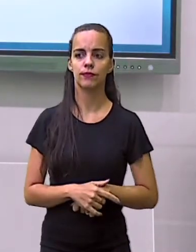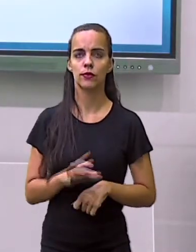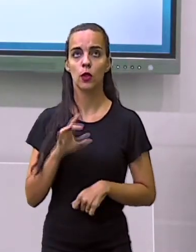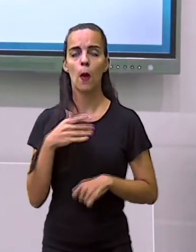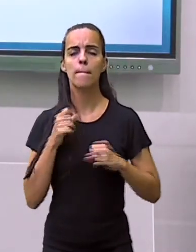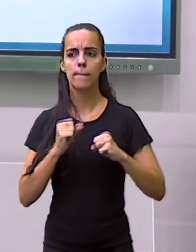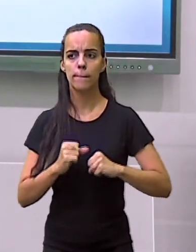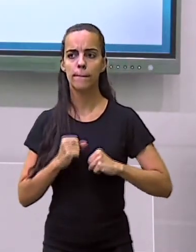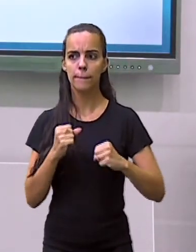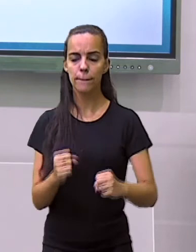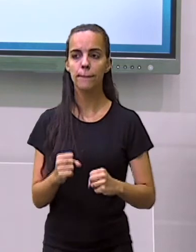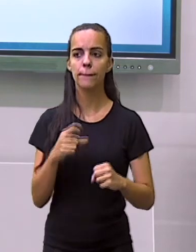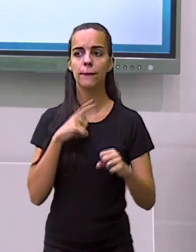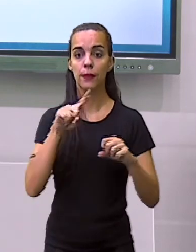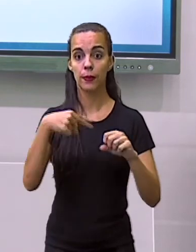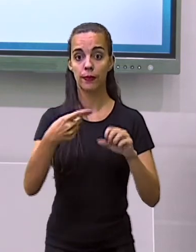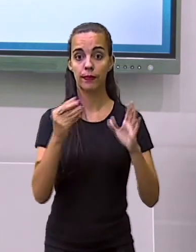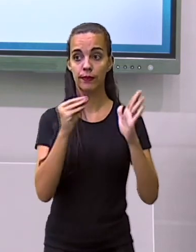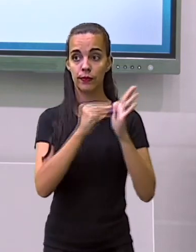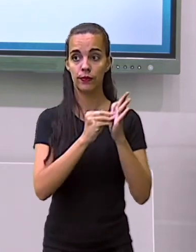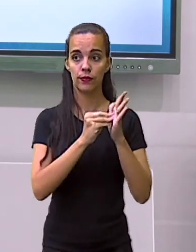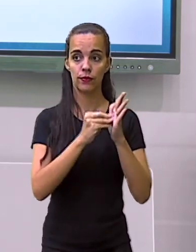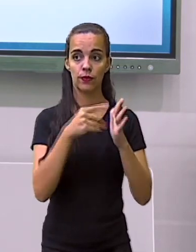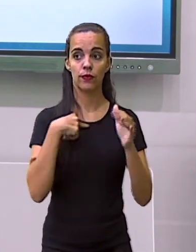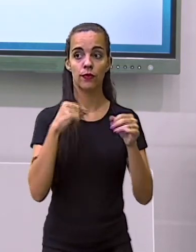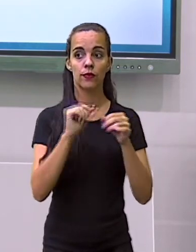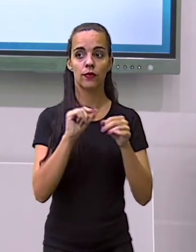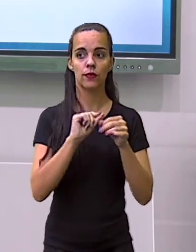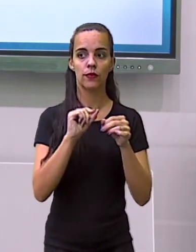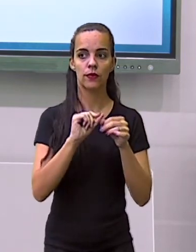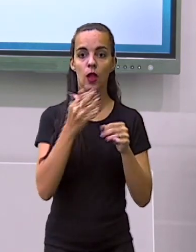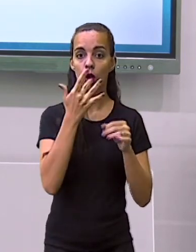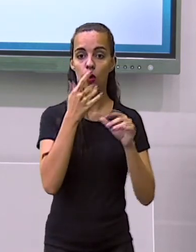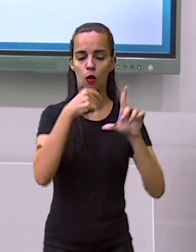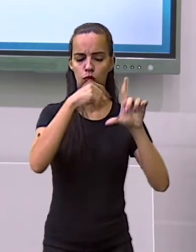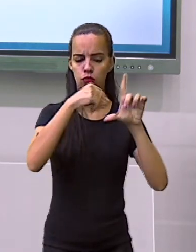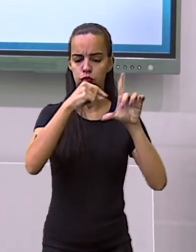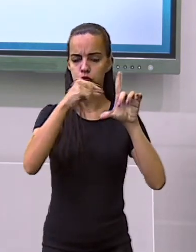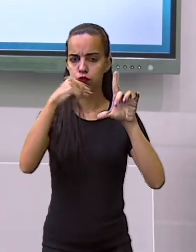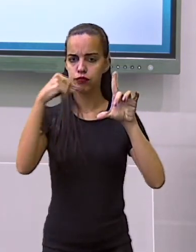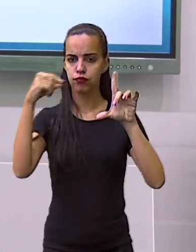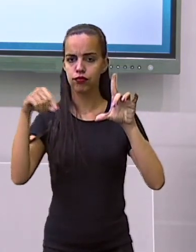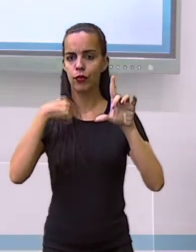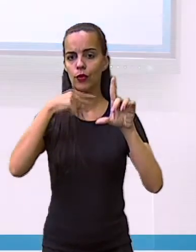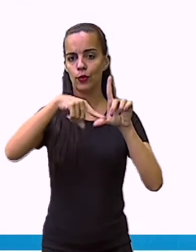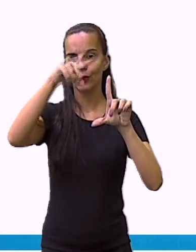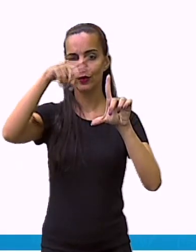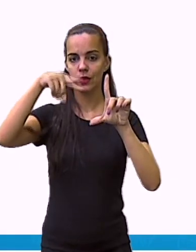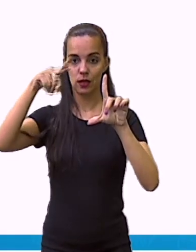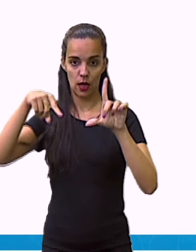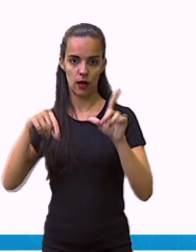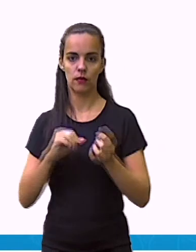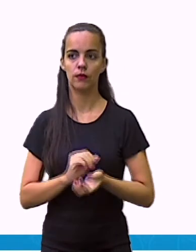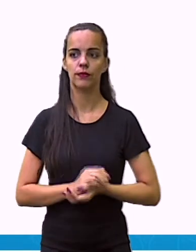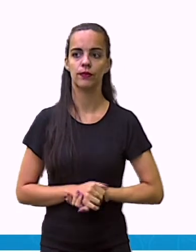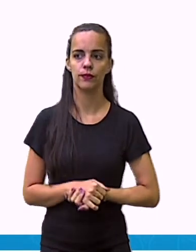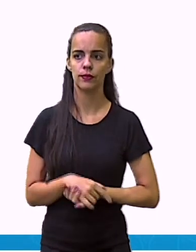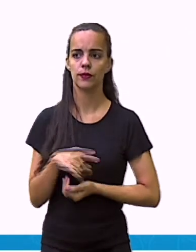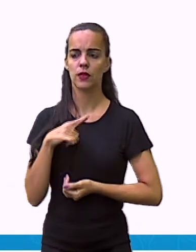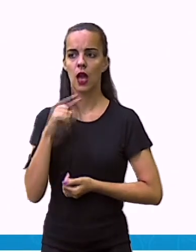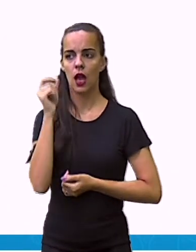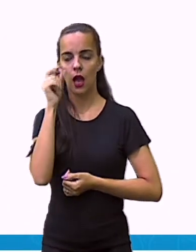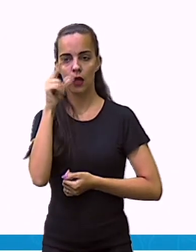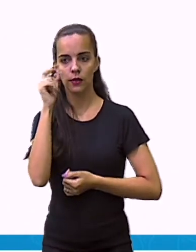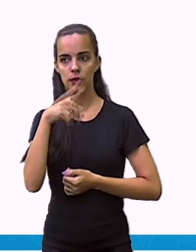o título, eu preciso fazer o colorido. Então, eu selecionei aqui para o gato a cor azul,